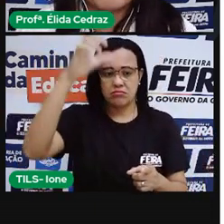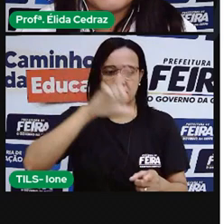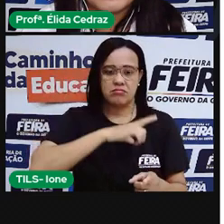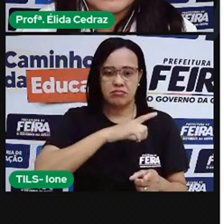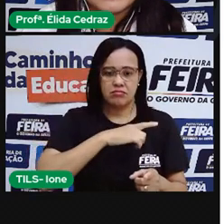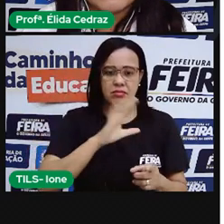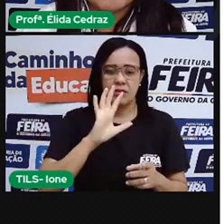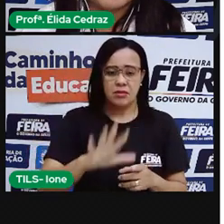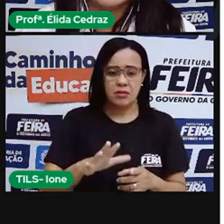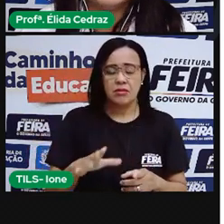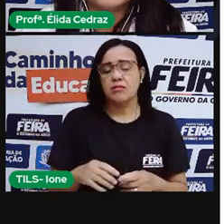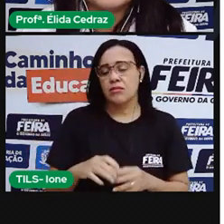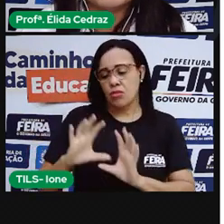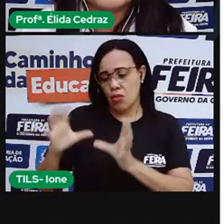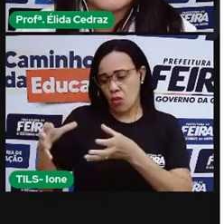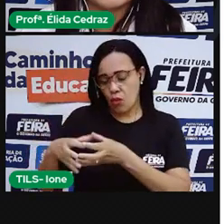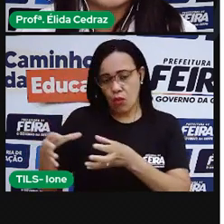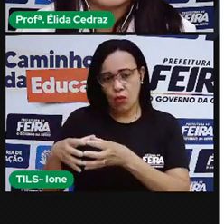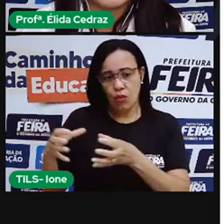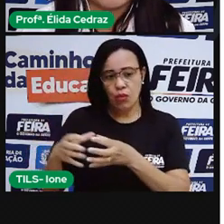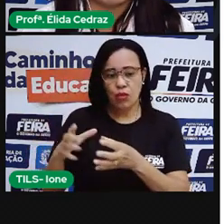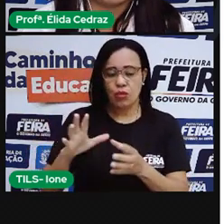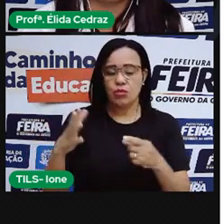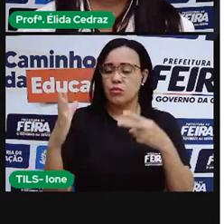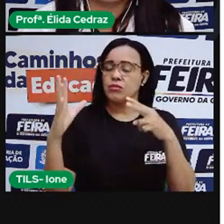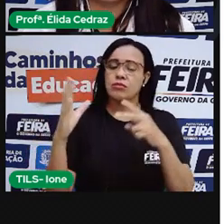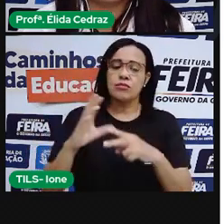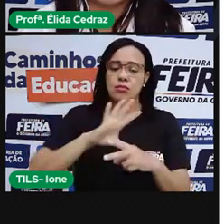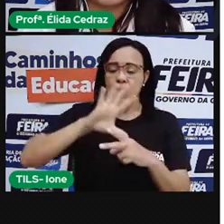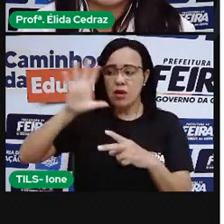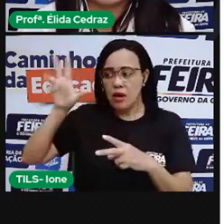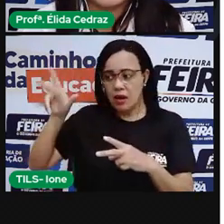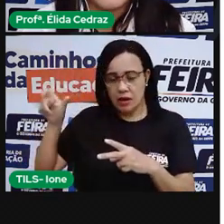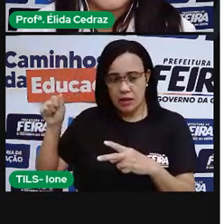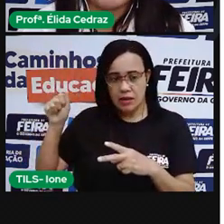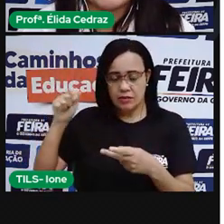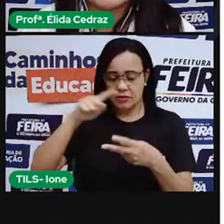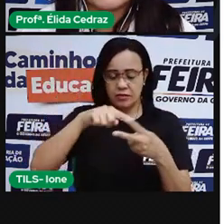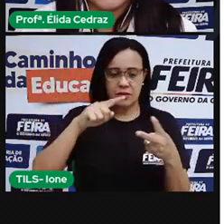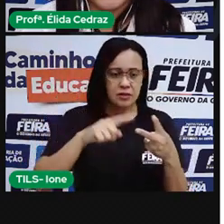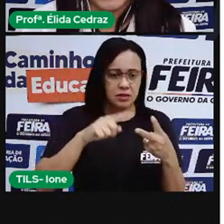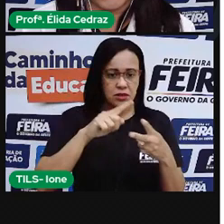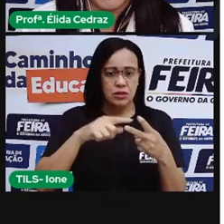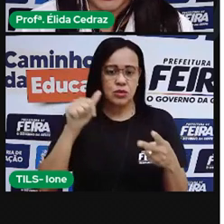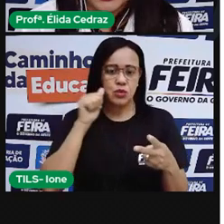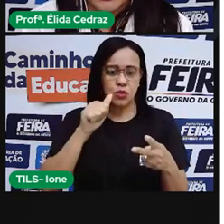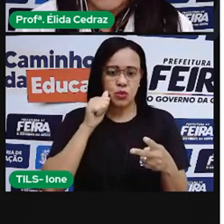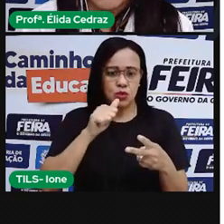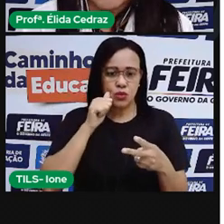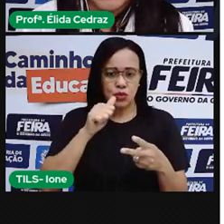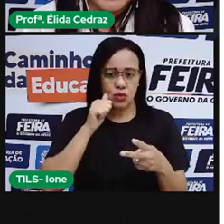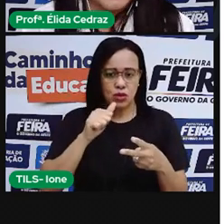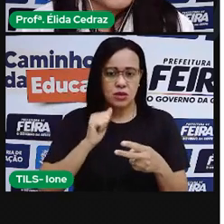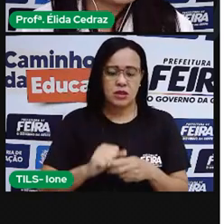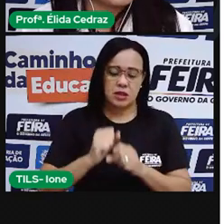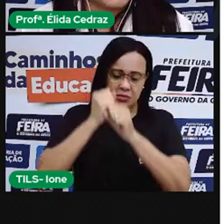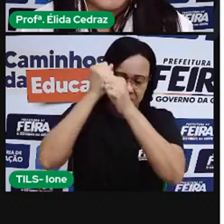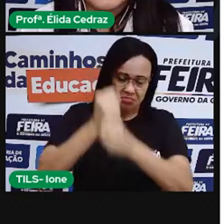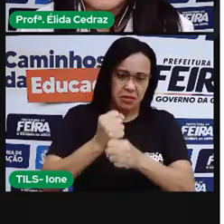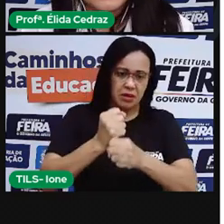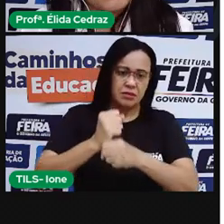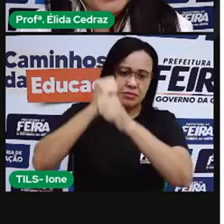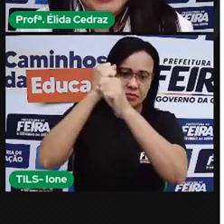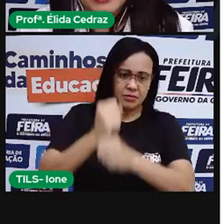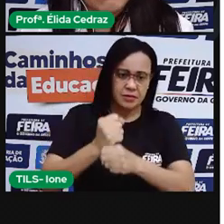aldeia africana, duas mulheres estavam com seus filões amassando grãos de trigo. As